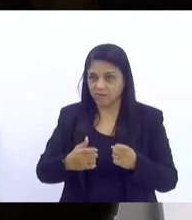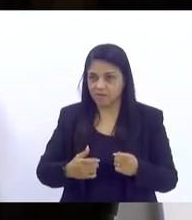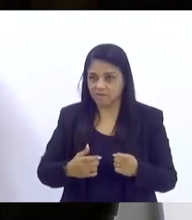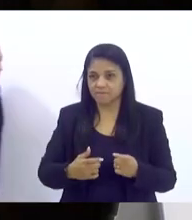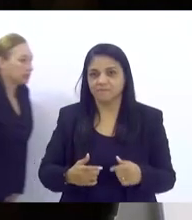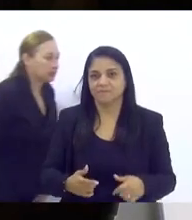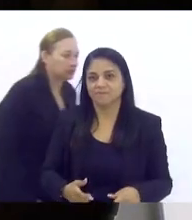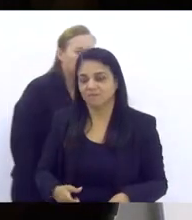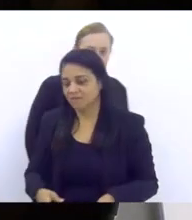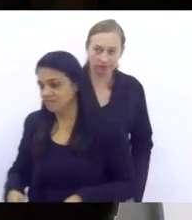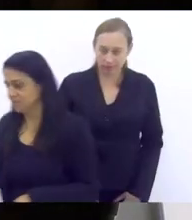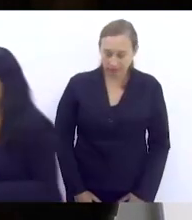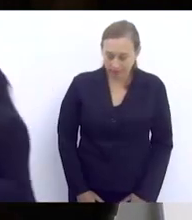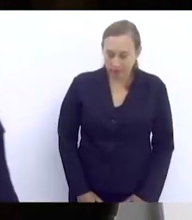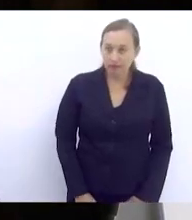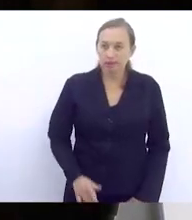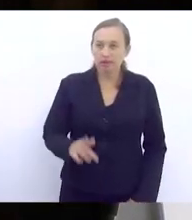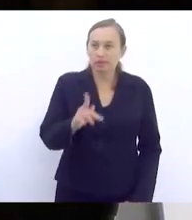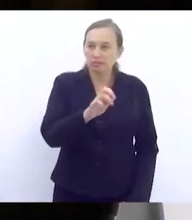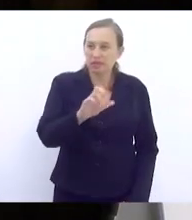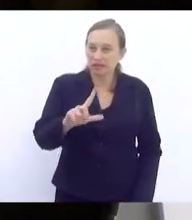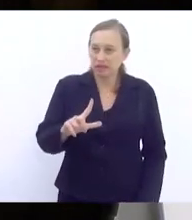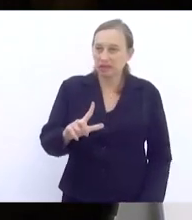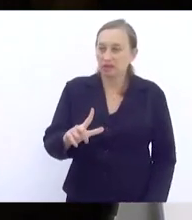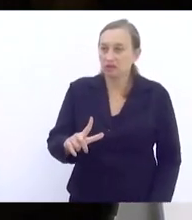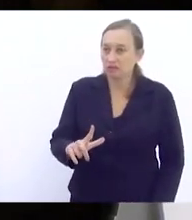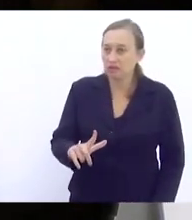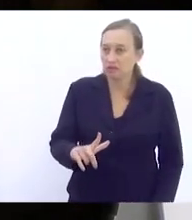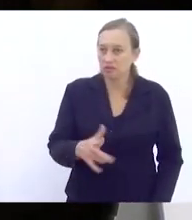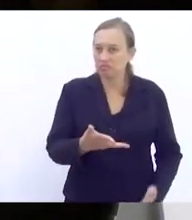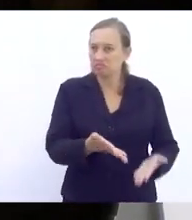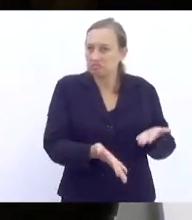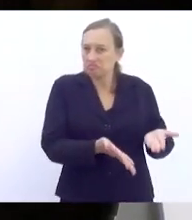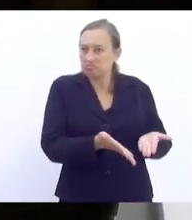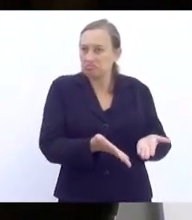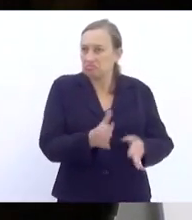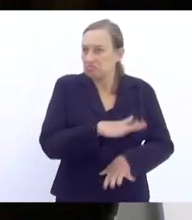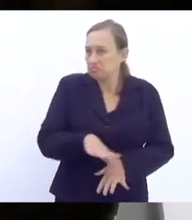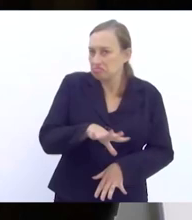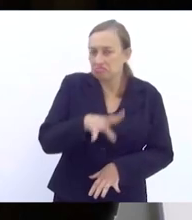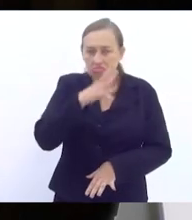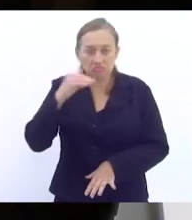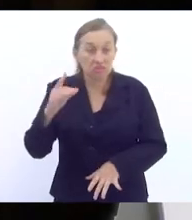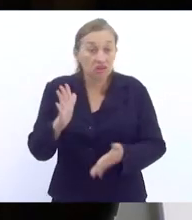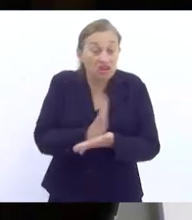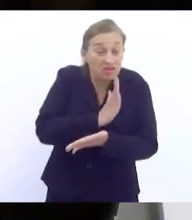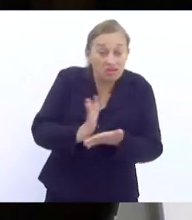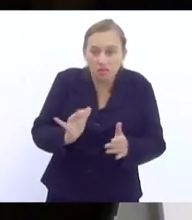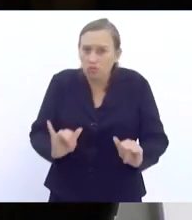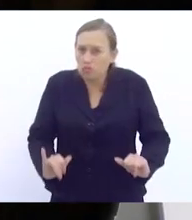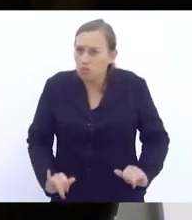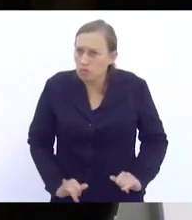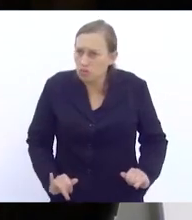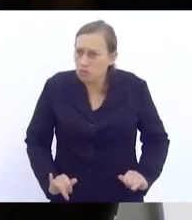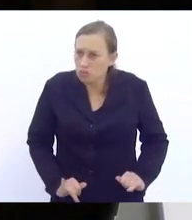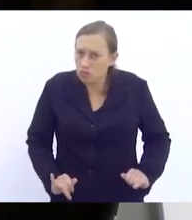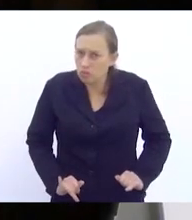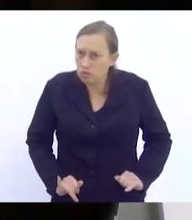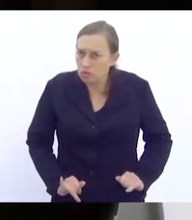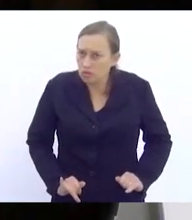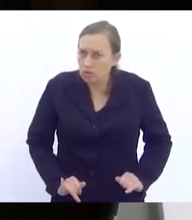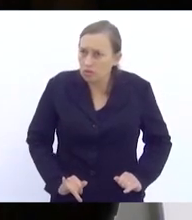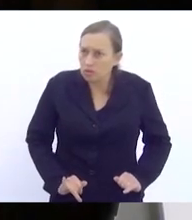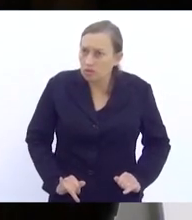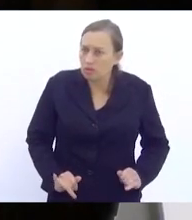É o populismo penal que vai dar conta das crianças e adolescentes que muitas vezes estão em sofrimento, se auto-lesionando?